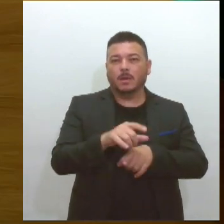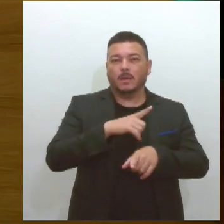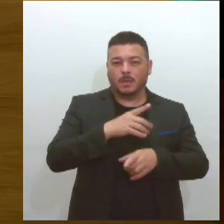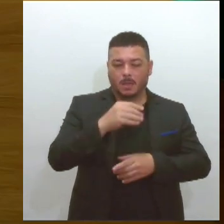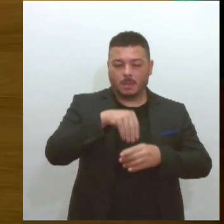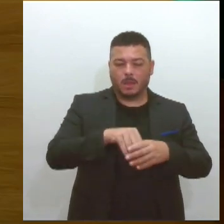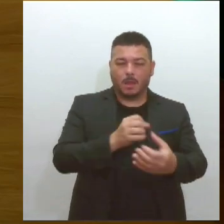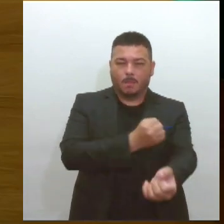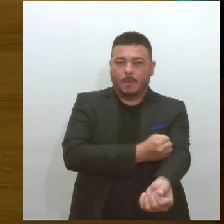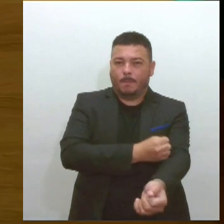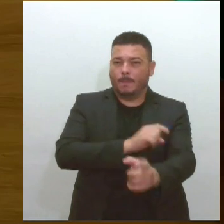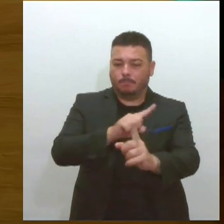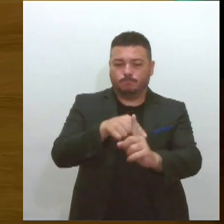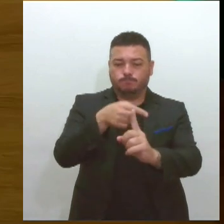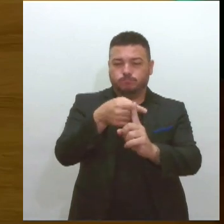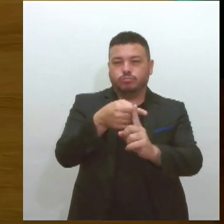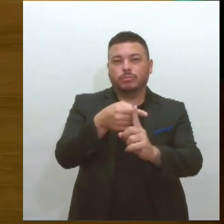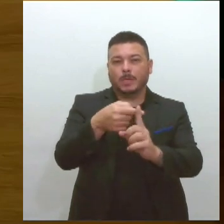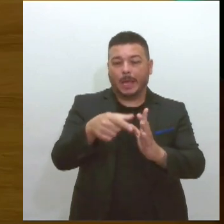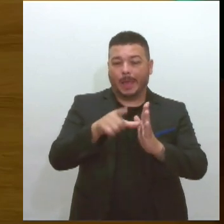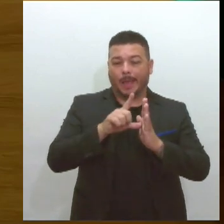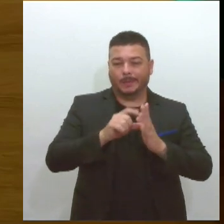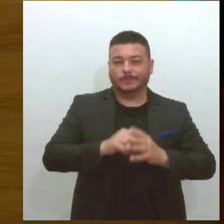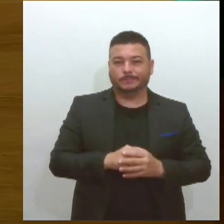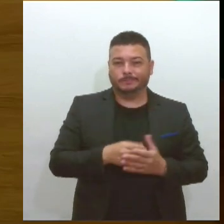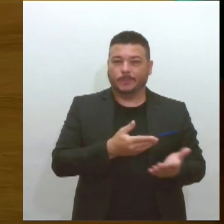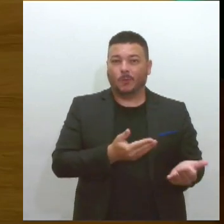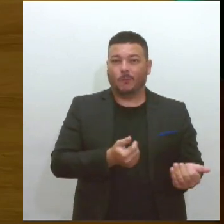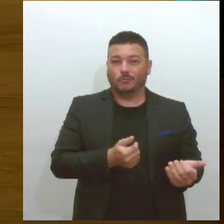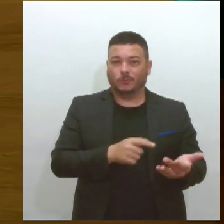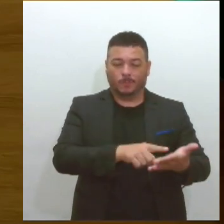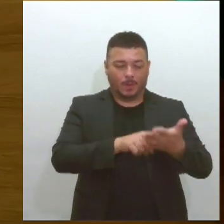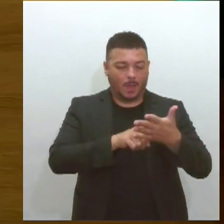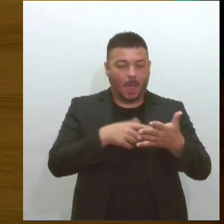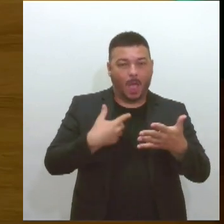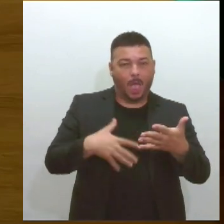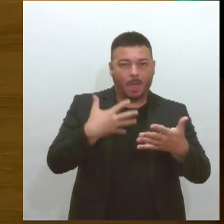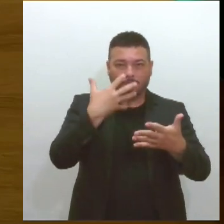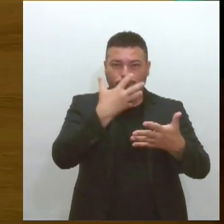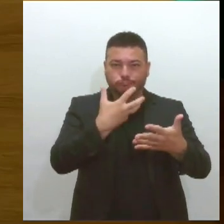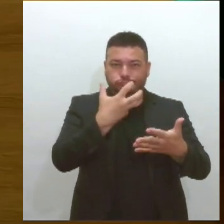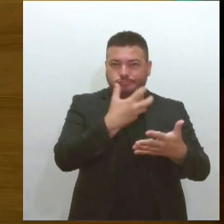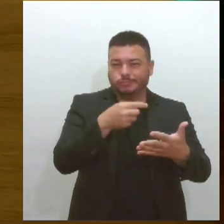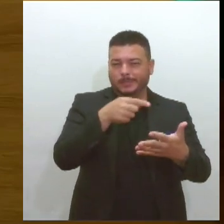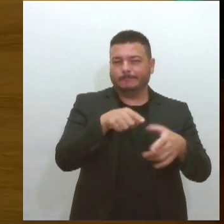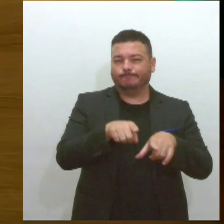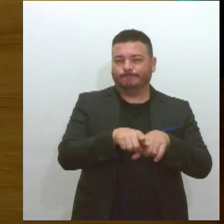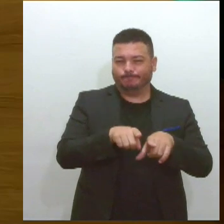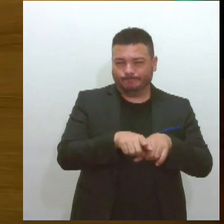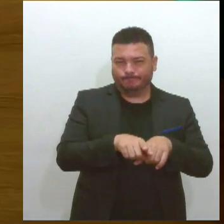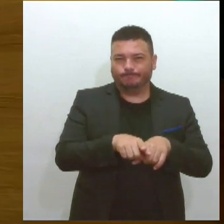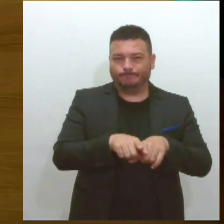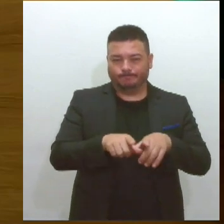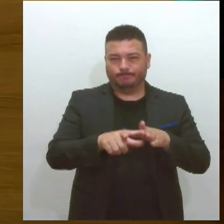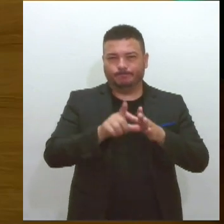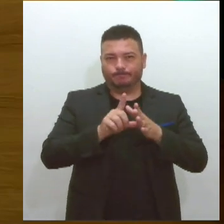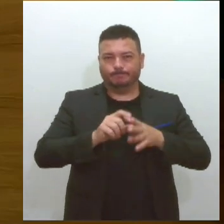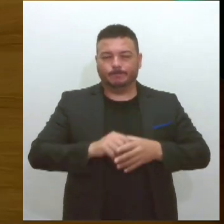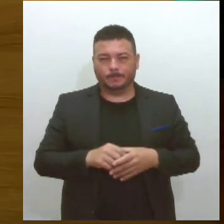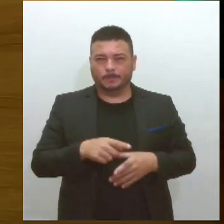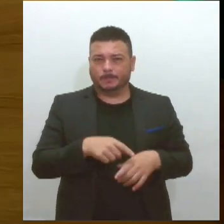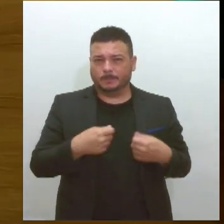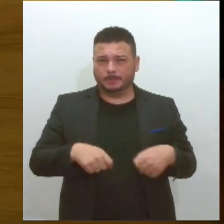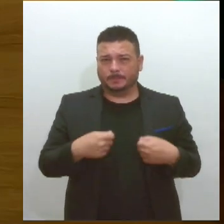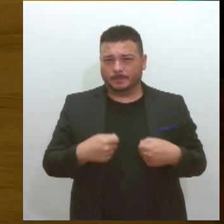do que se tinha antes. Então, o jovem tem uma exposição proporcionalmente muito maior do que se tinha antes. Então, não é necessariamente uma diminuição,